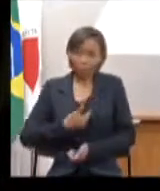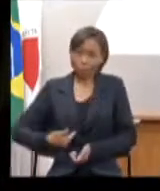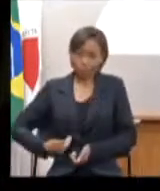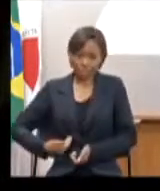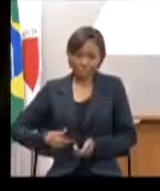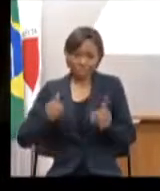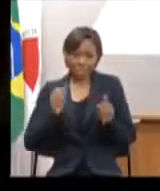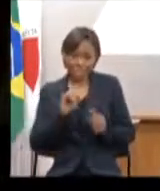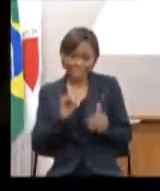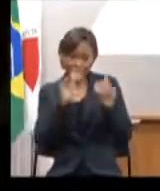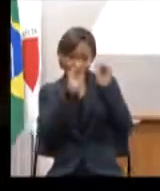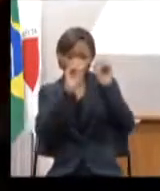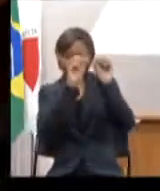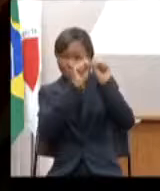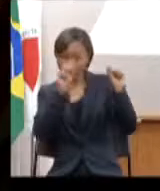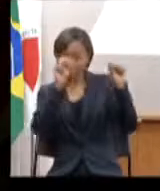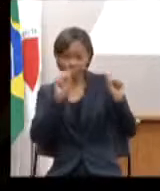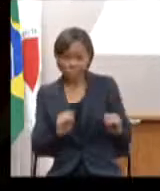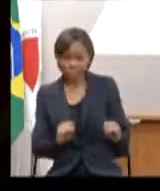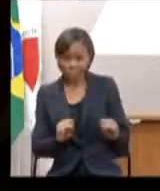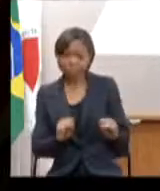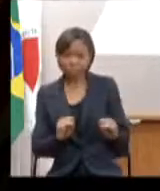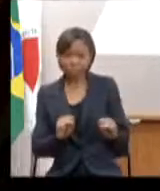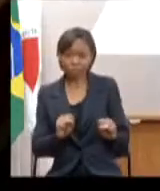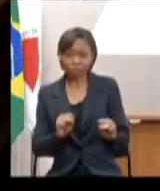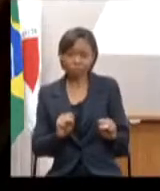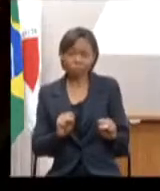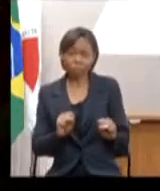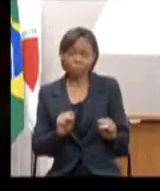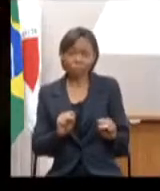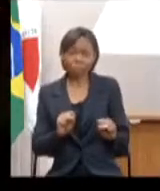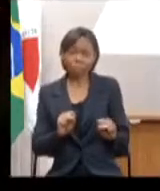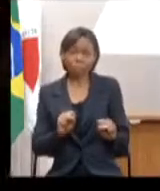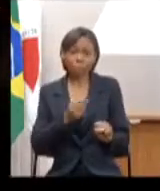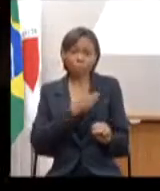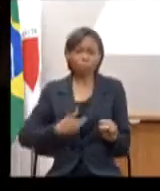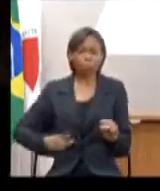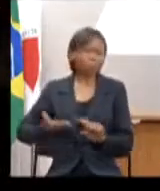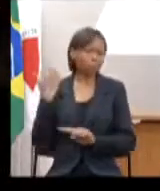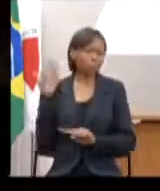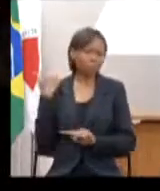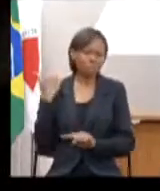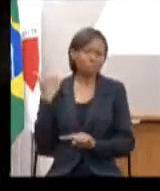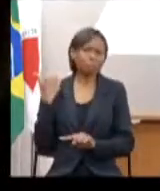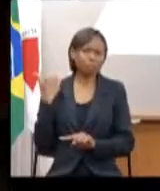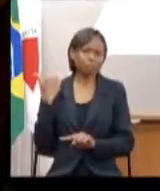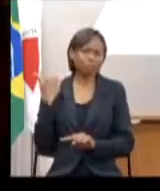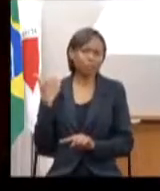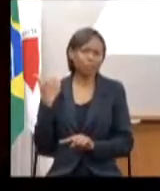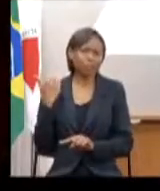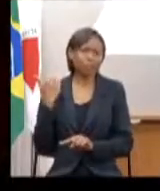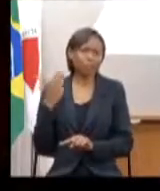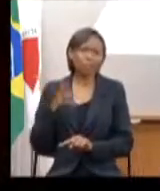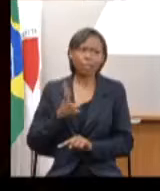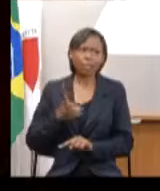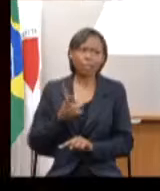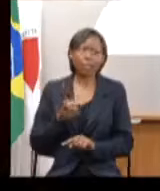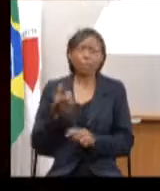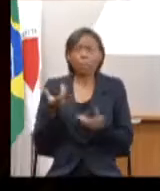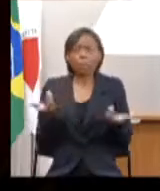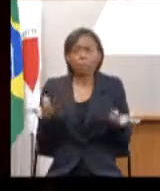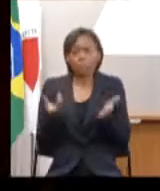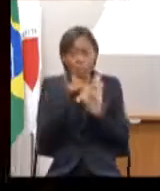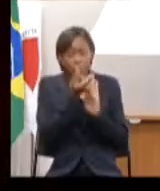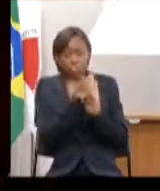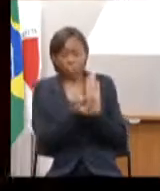isso valeu para governo passado que era do PT, valeu para o vale e valerá sempre se o orçamento for